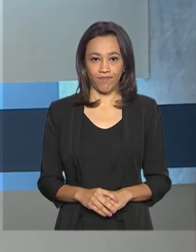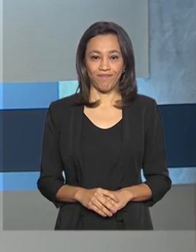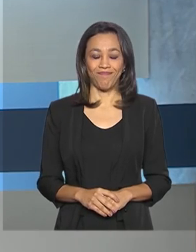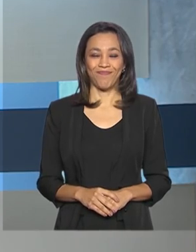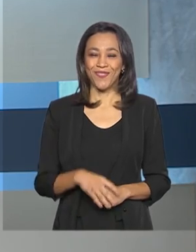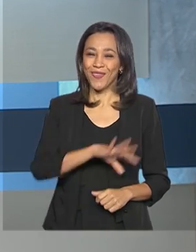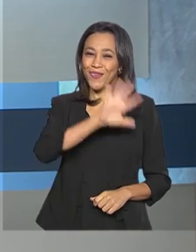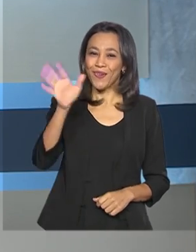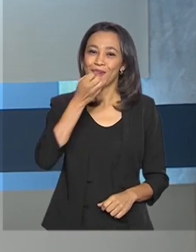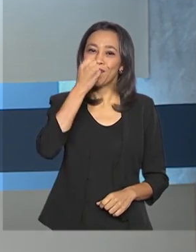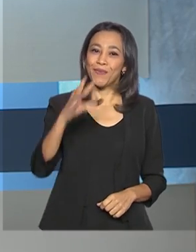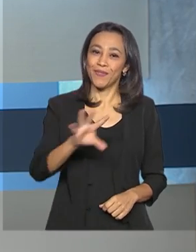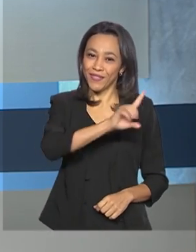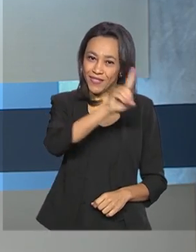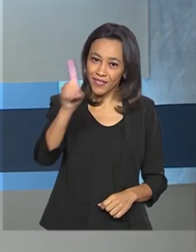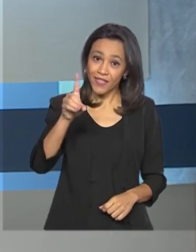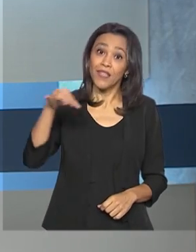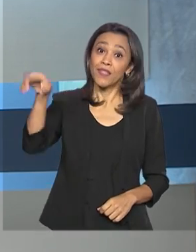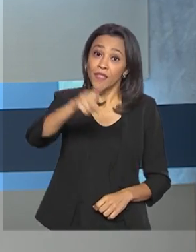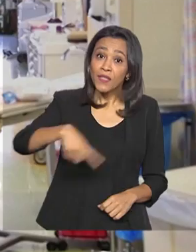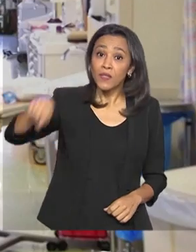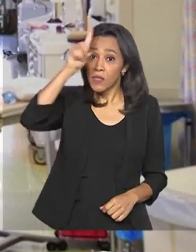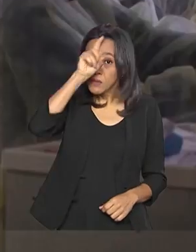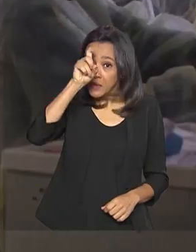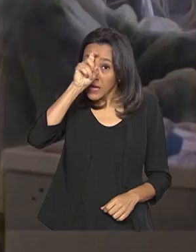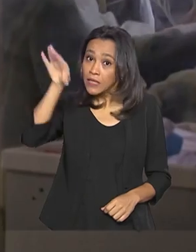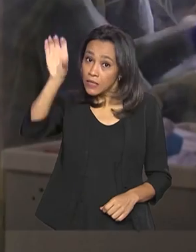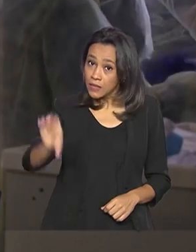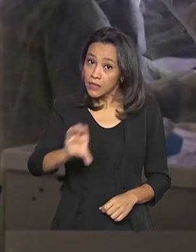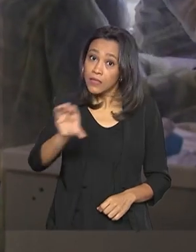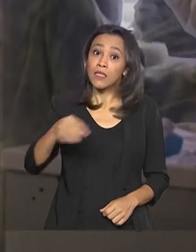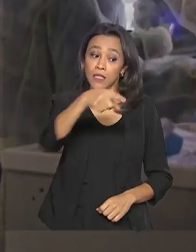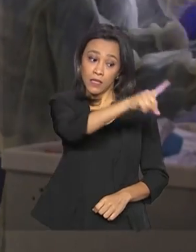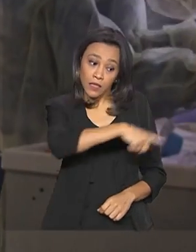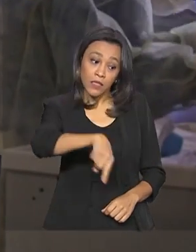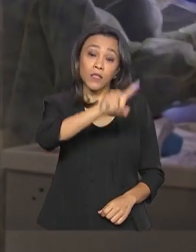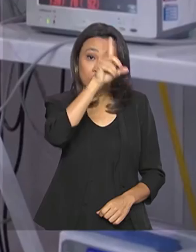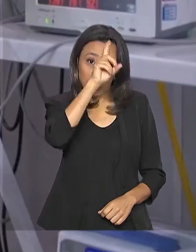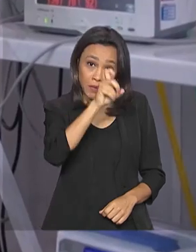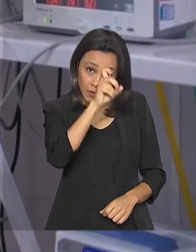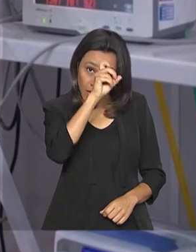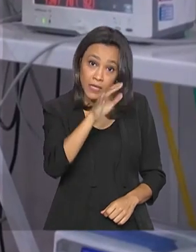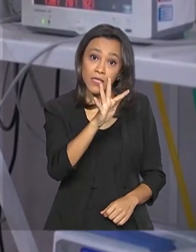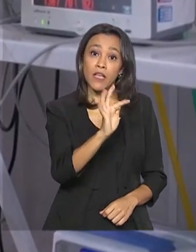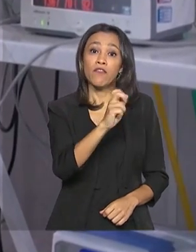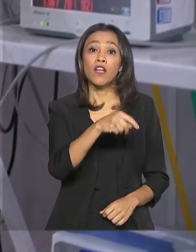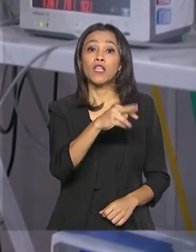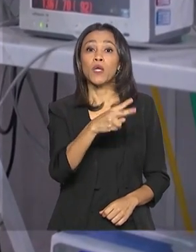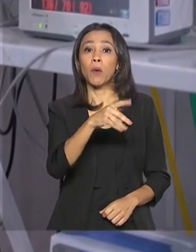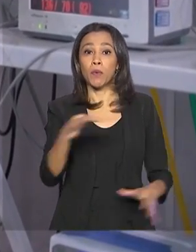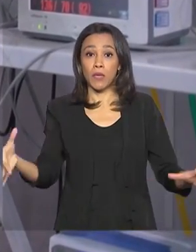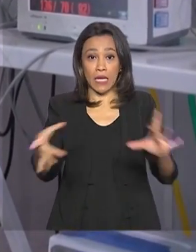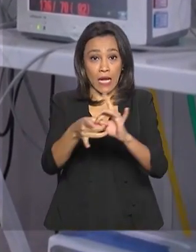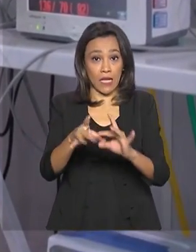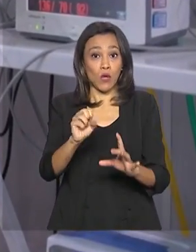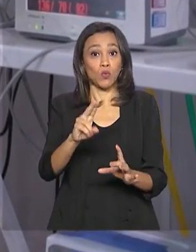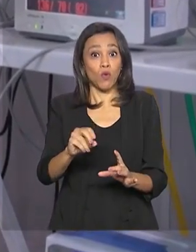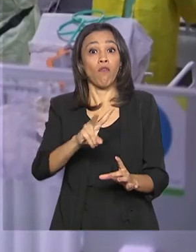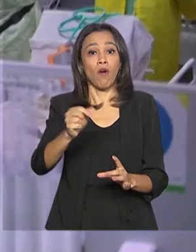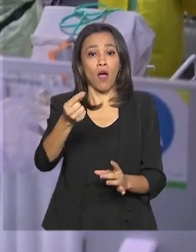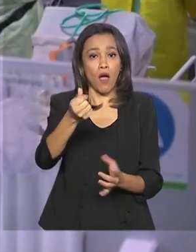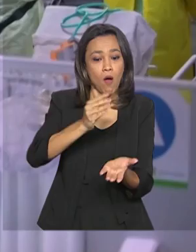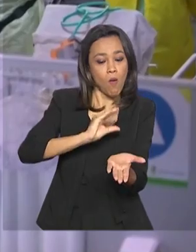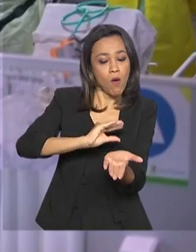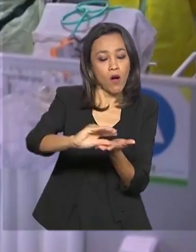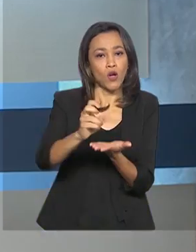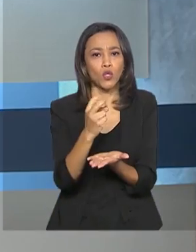Olá, bom dia. Santas Casas e Hospitais Filantrópicos do SUS vão receber 2 bilhões de reais para